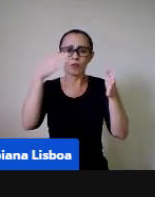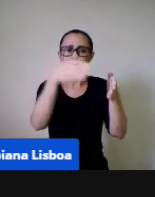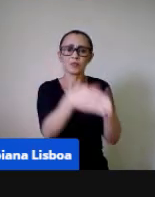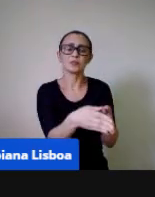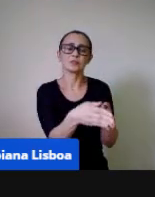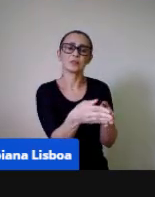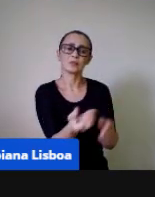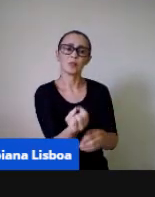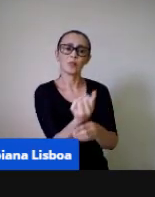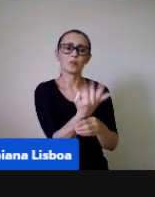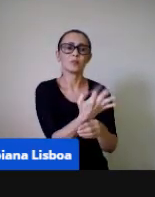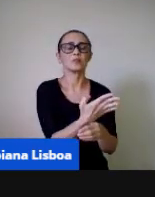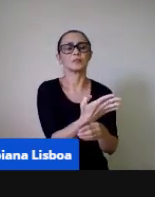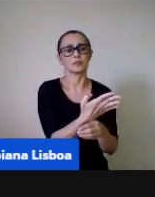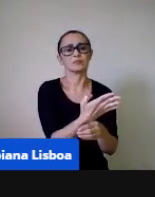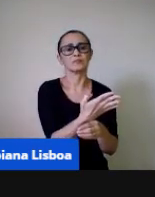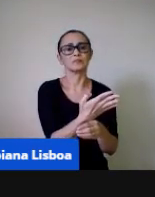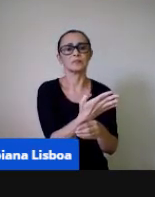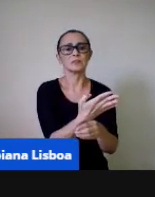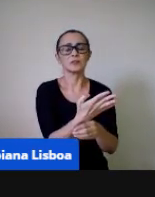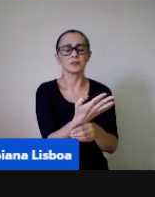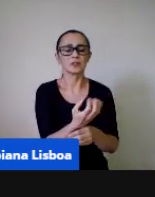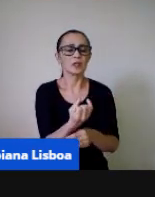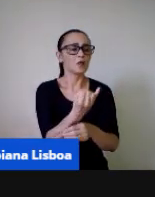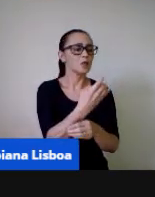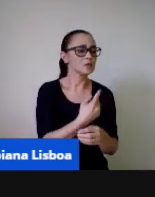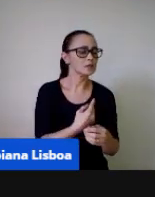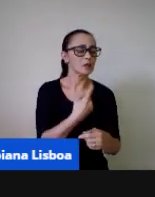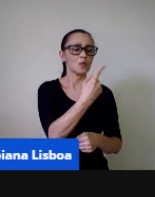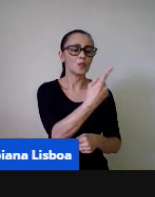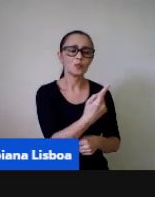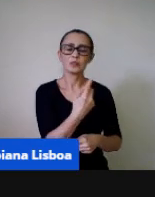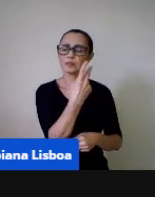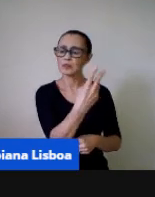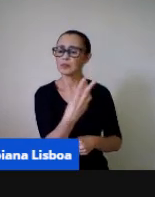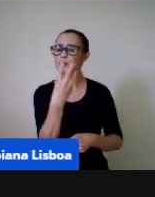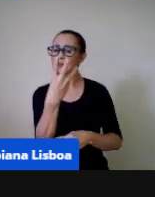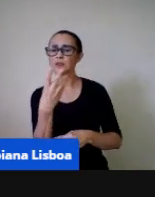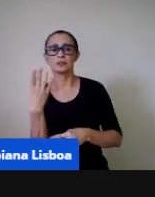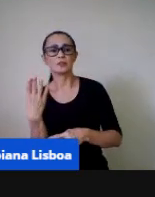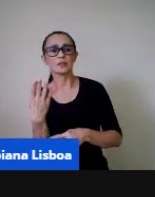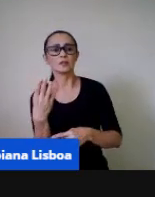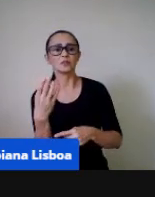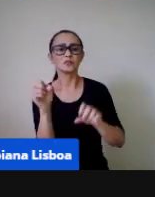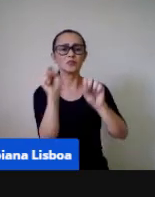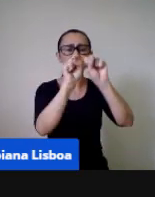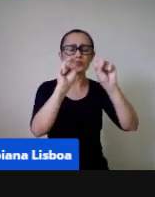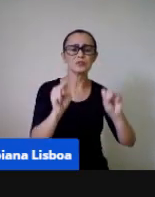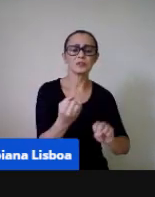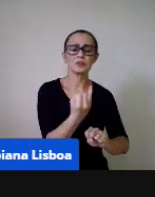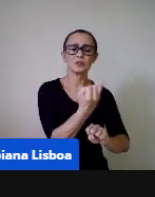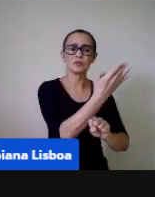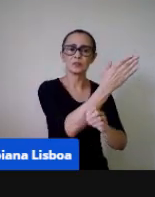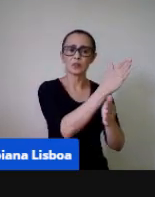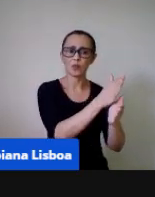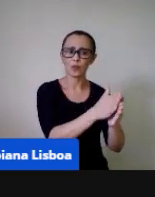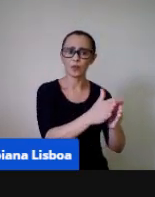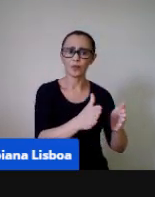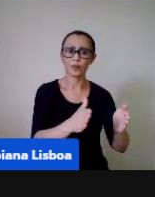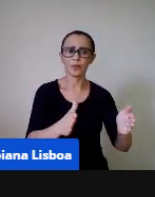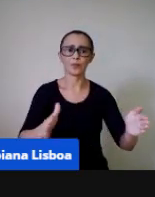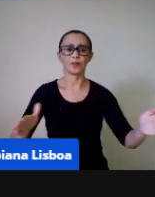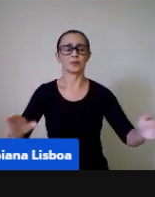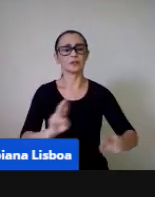números, desde a contagem um a um, até a construção do sistema de numeração decimal e o seu